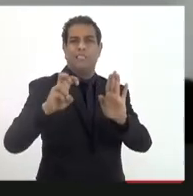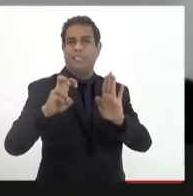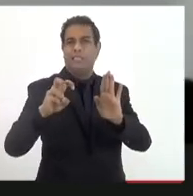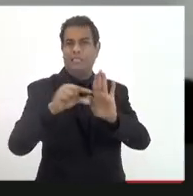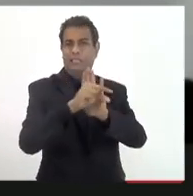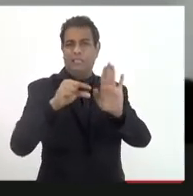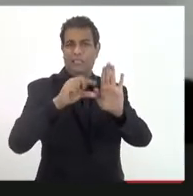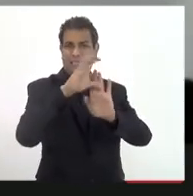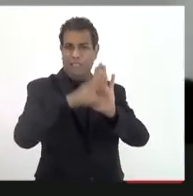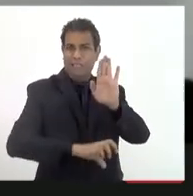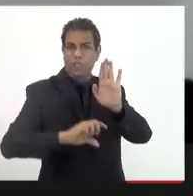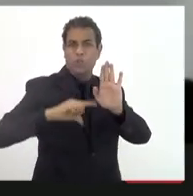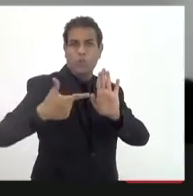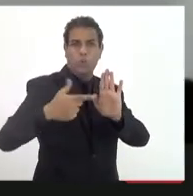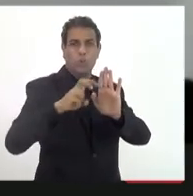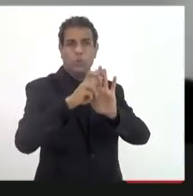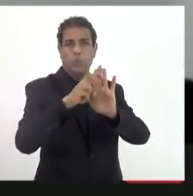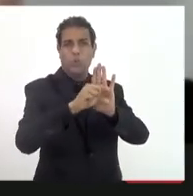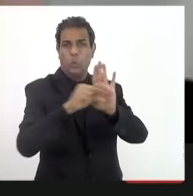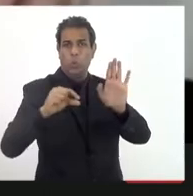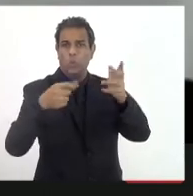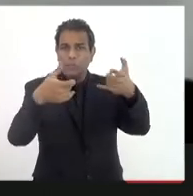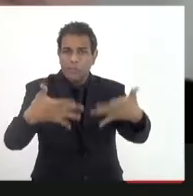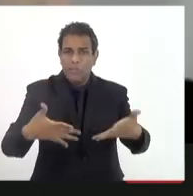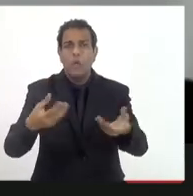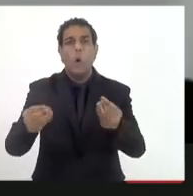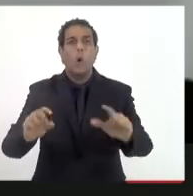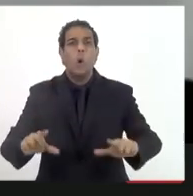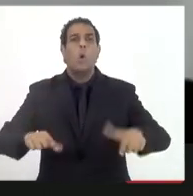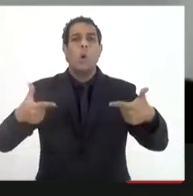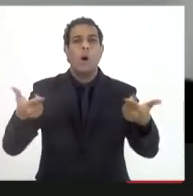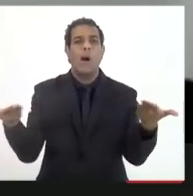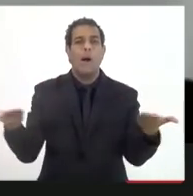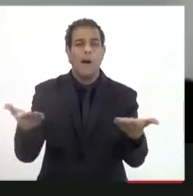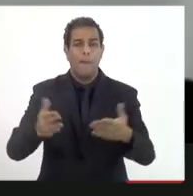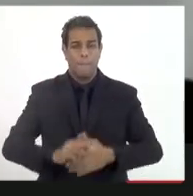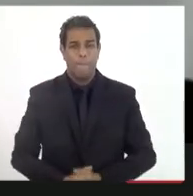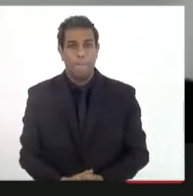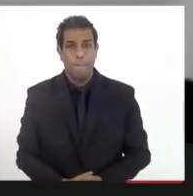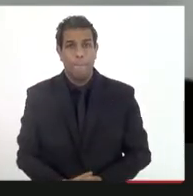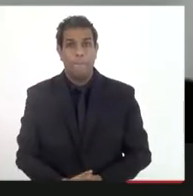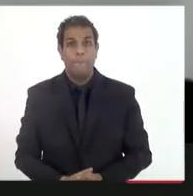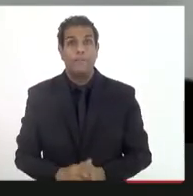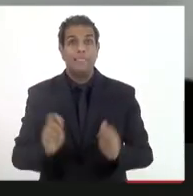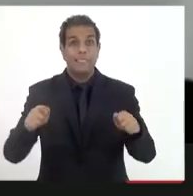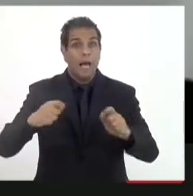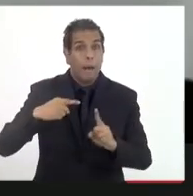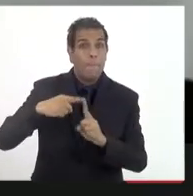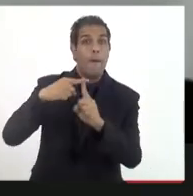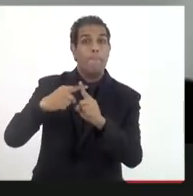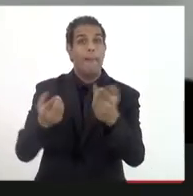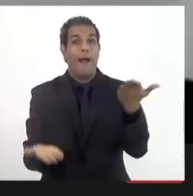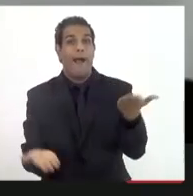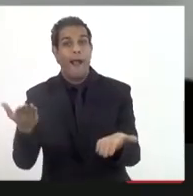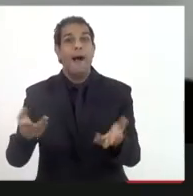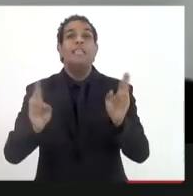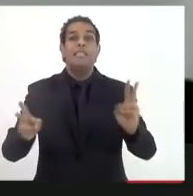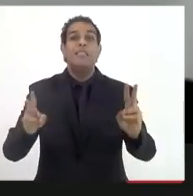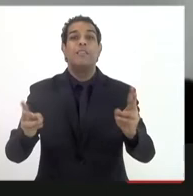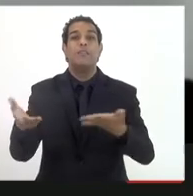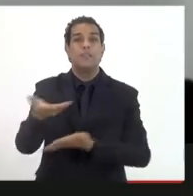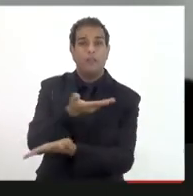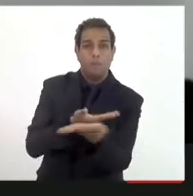2º. O que diz o parágrafo 5º do artigo 2º? Para efeito, no disposto do inciso 4, o saldo positivo apurado em balanço será